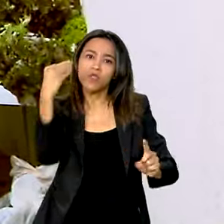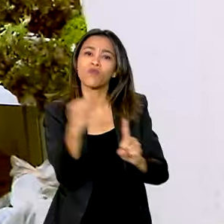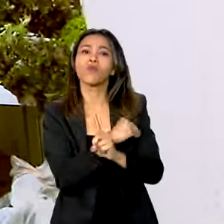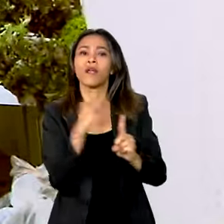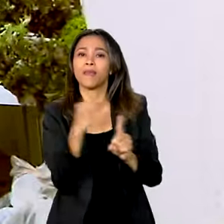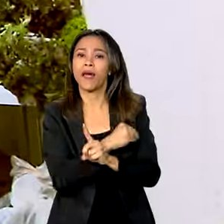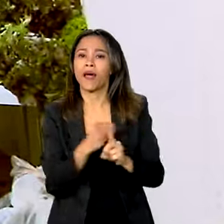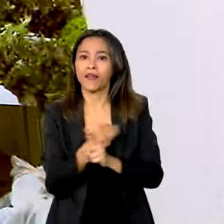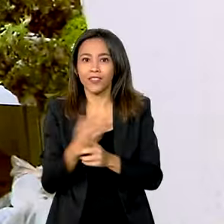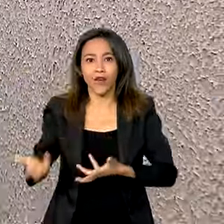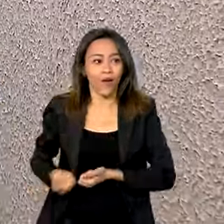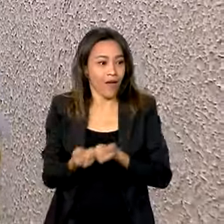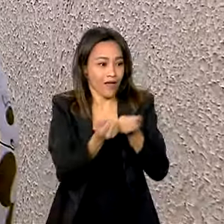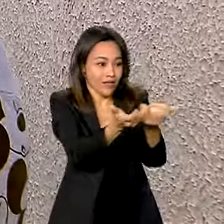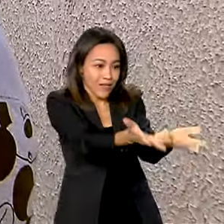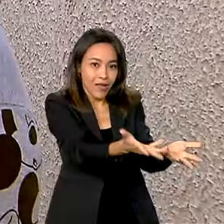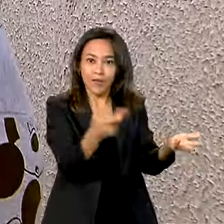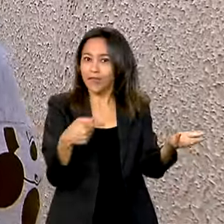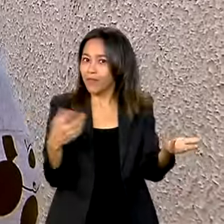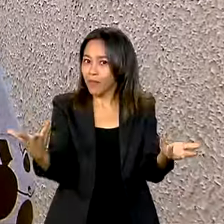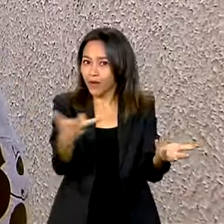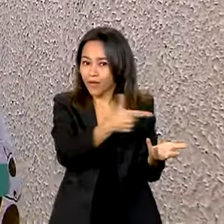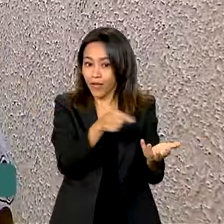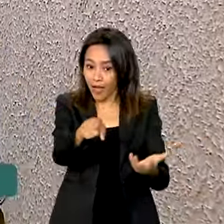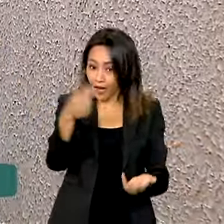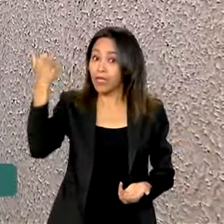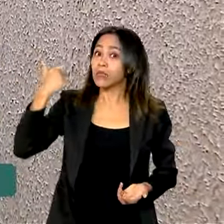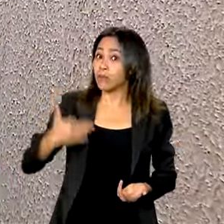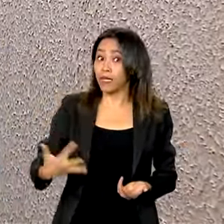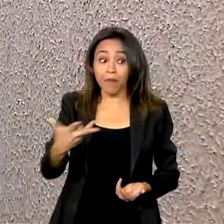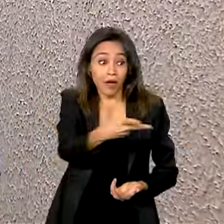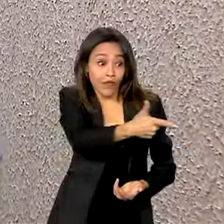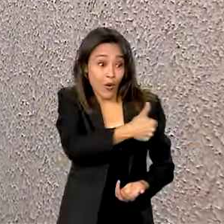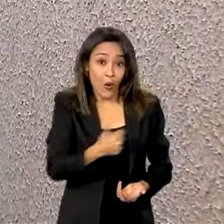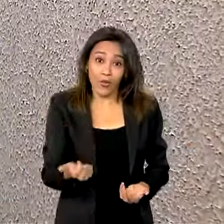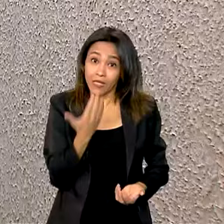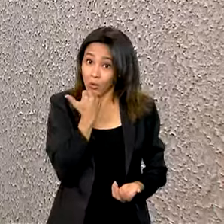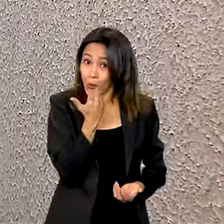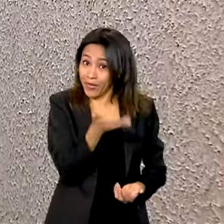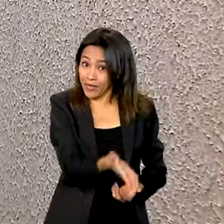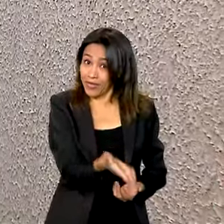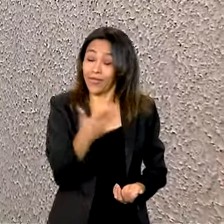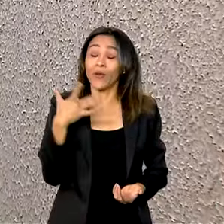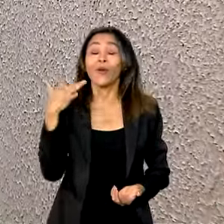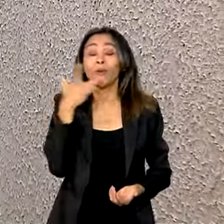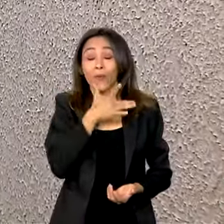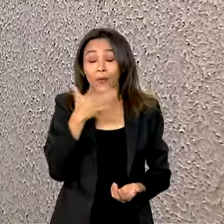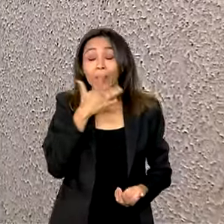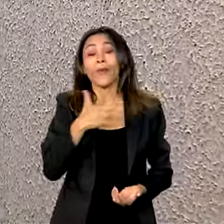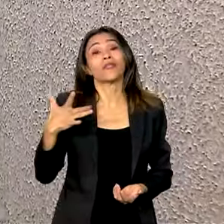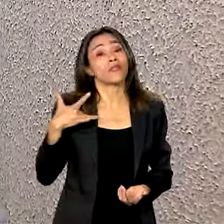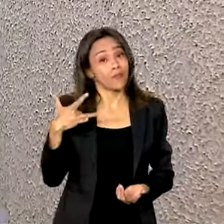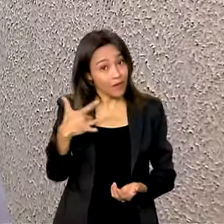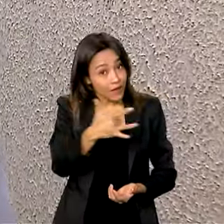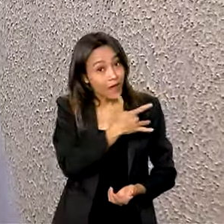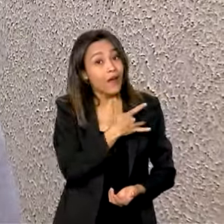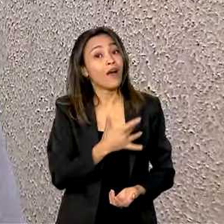muda, muda muito. Essa comida aqui é maravilhosa, eu gosto muito porque é saudável, né?